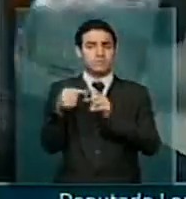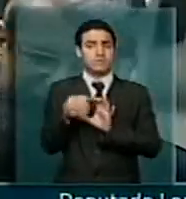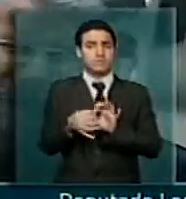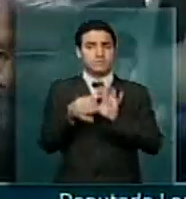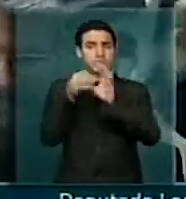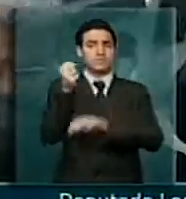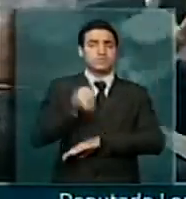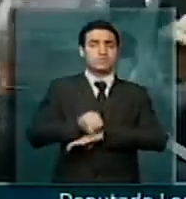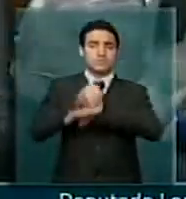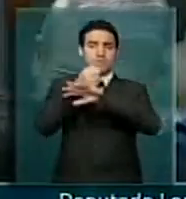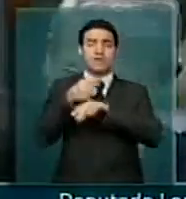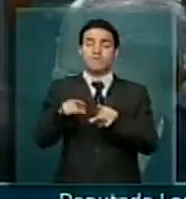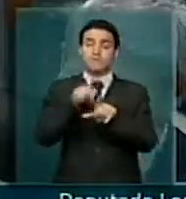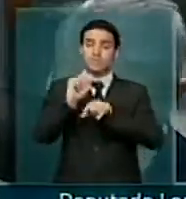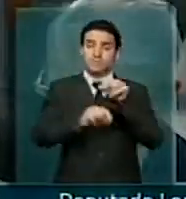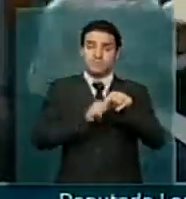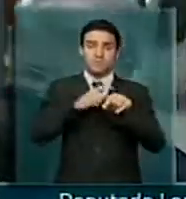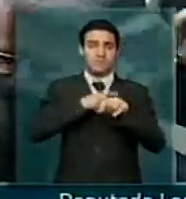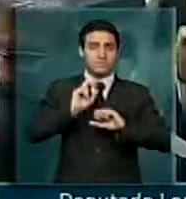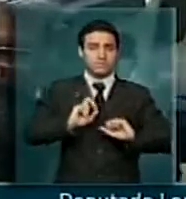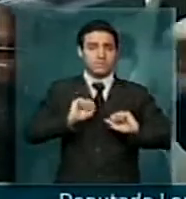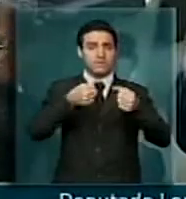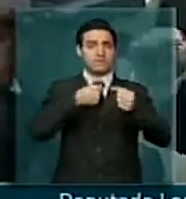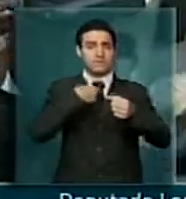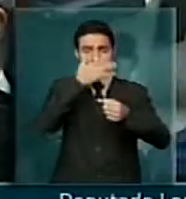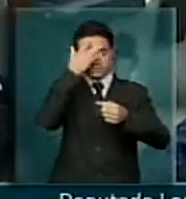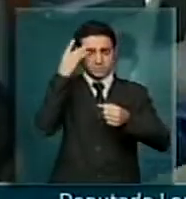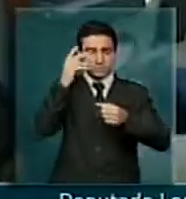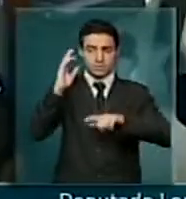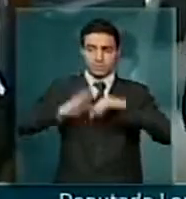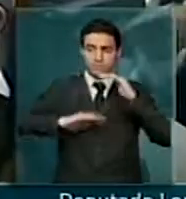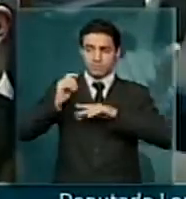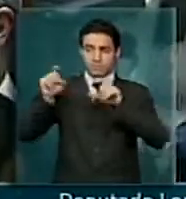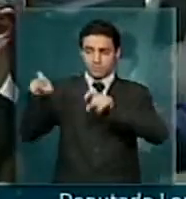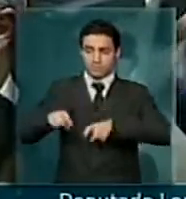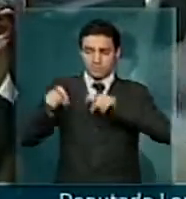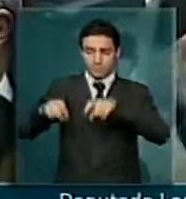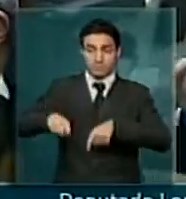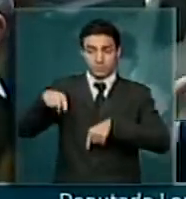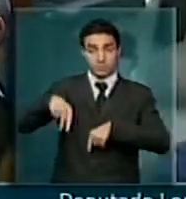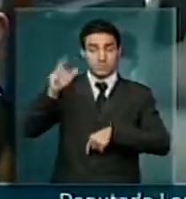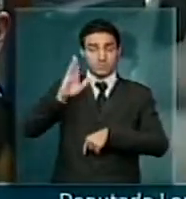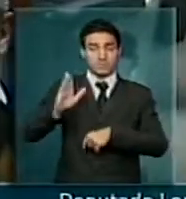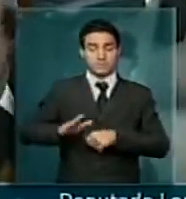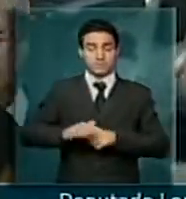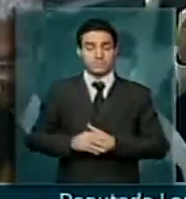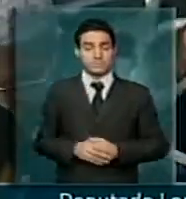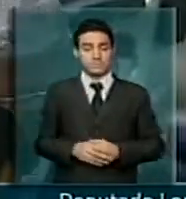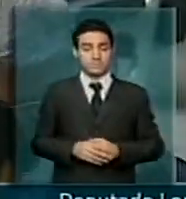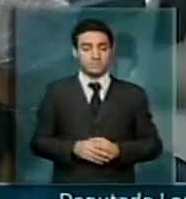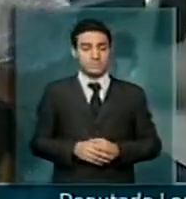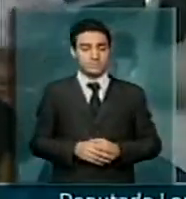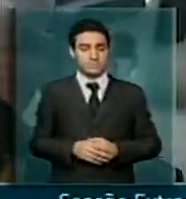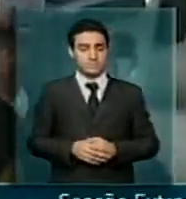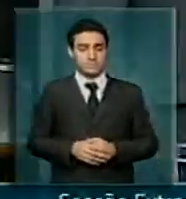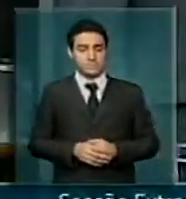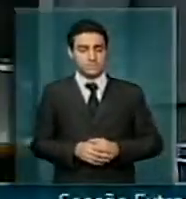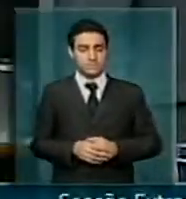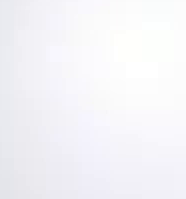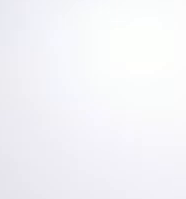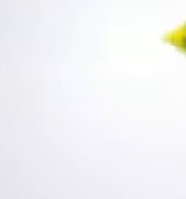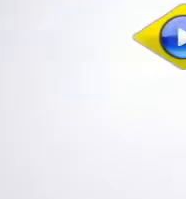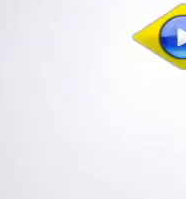produtividade e em defesa dos produtores rurais do Brasil. Muito obrigado,